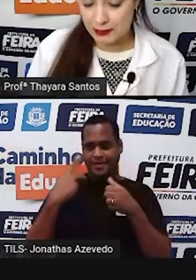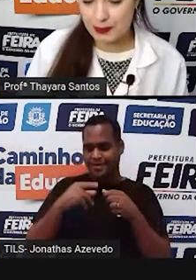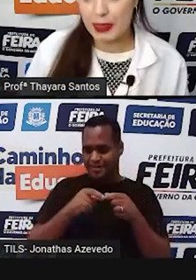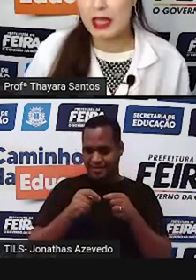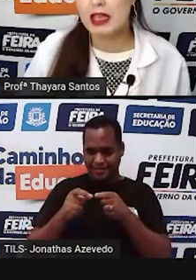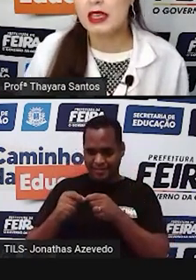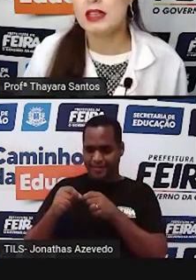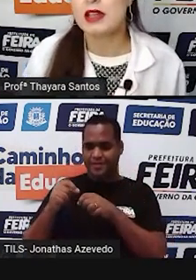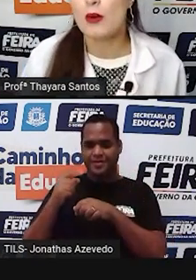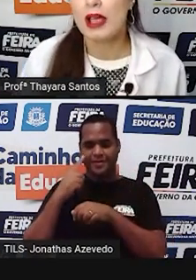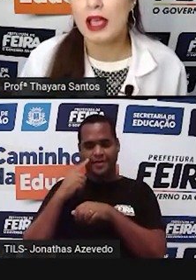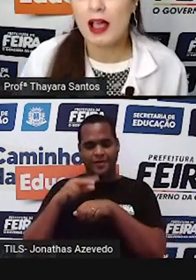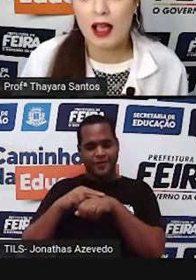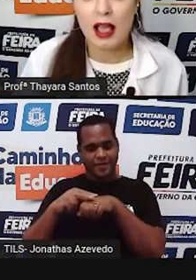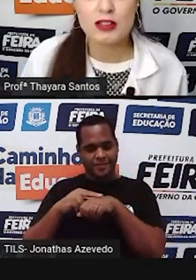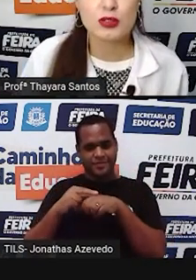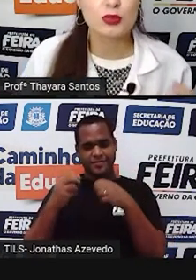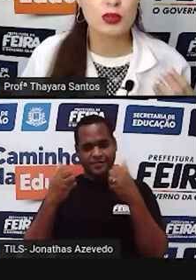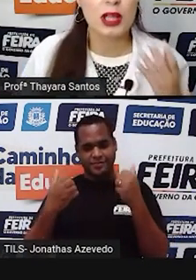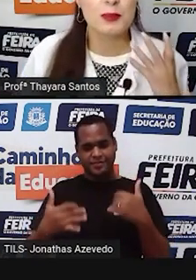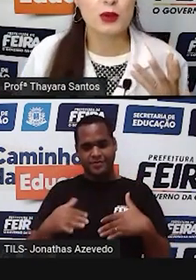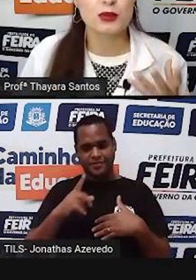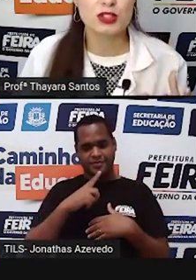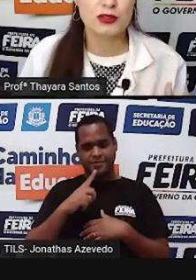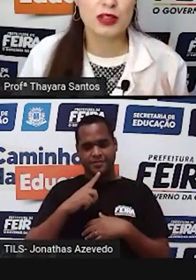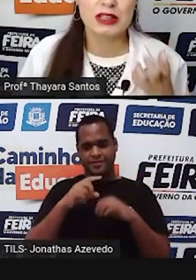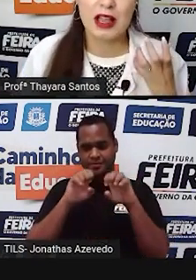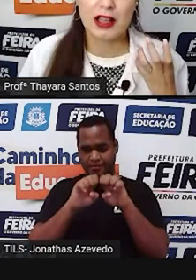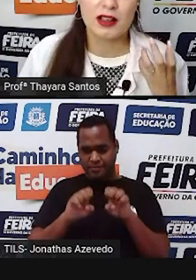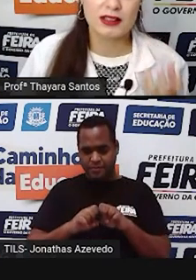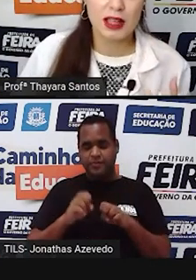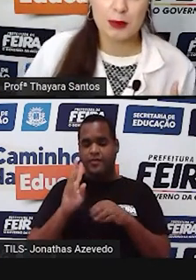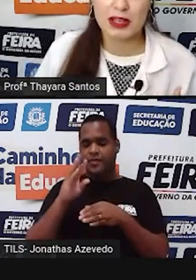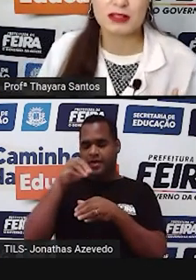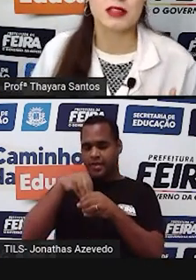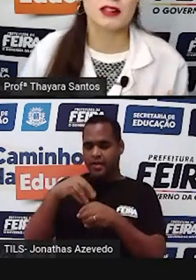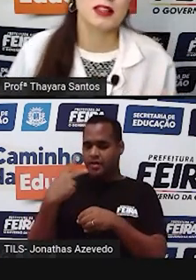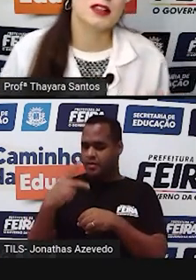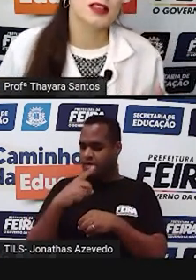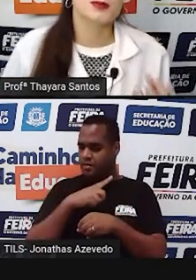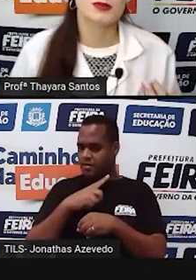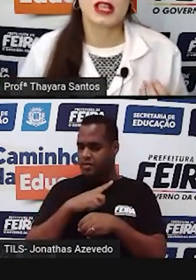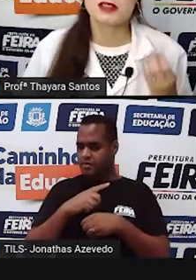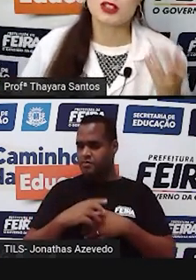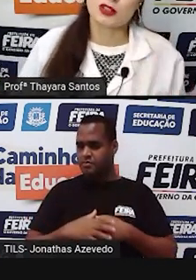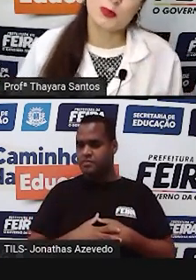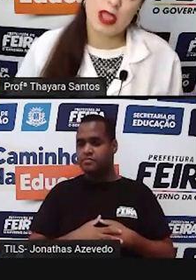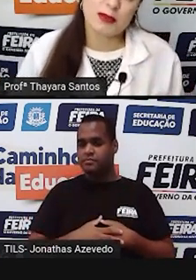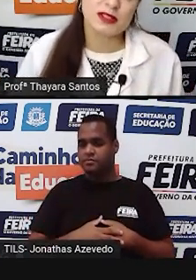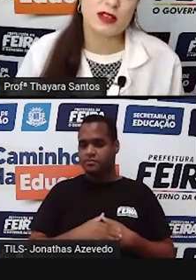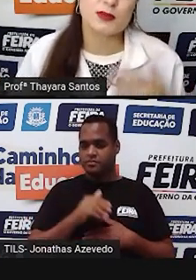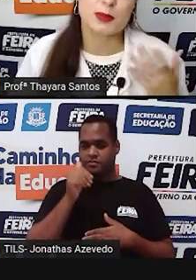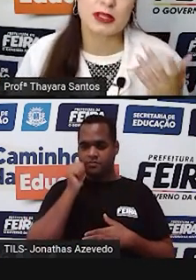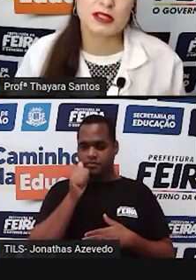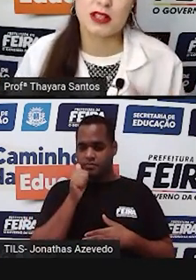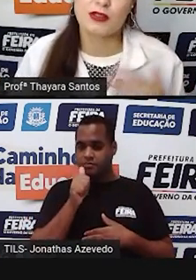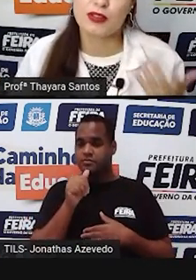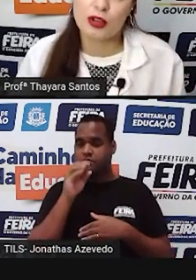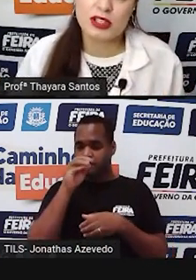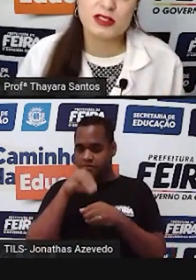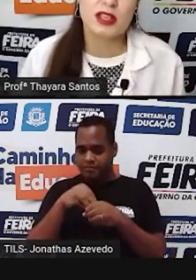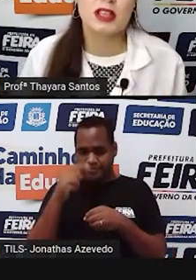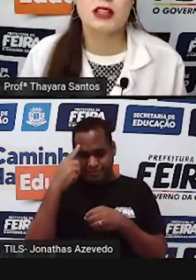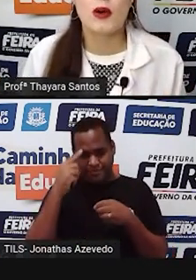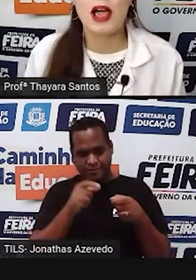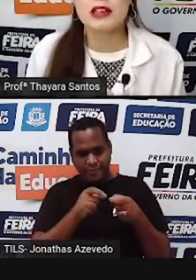assim? Então, a estrutura reprodutiva da planta, né? Das angiospermas, que são as plantas que têm